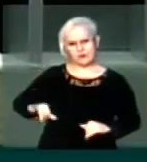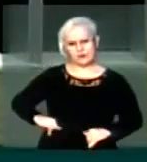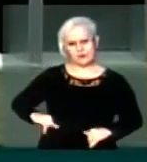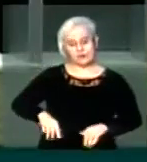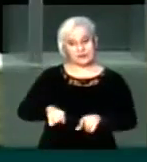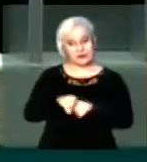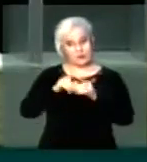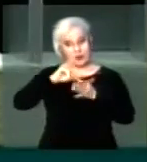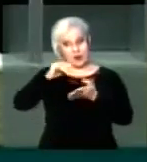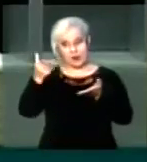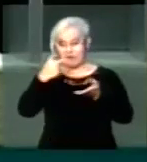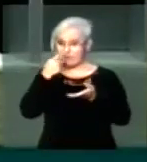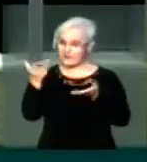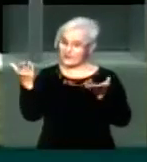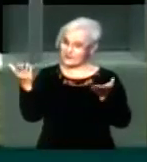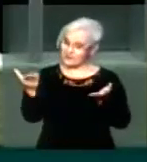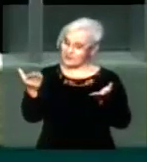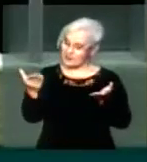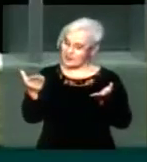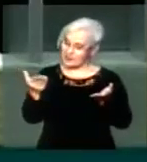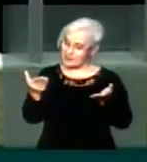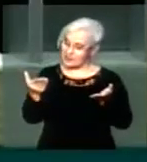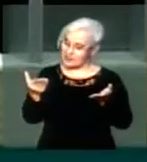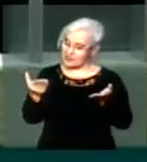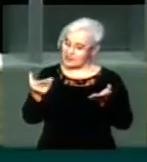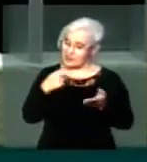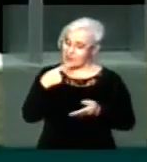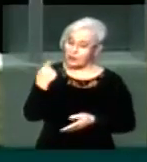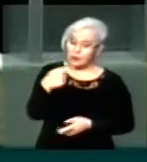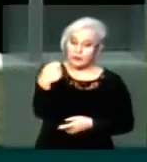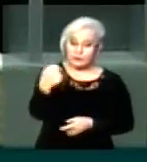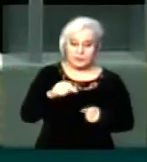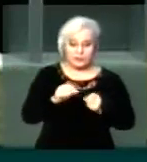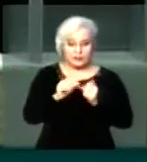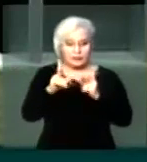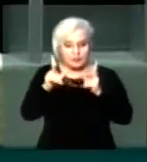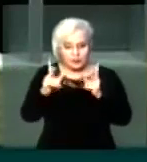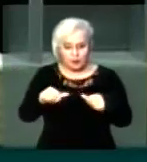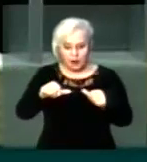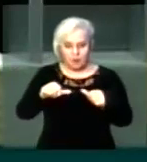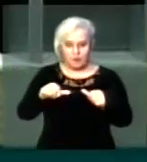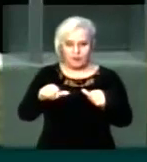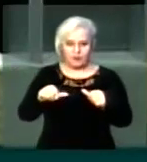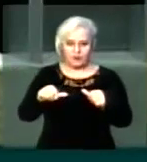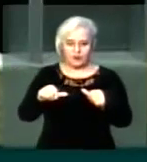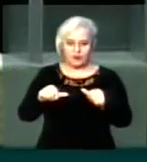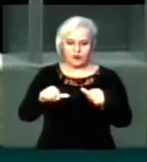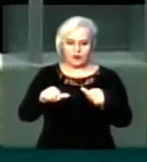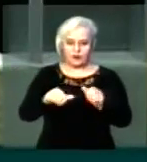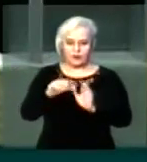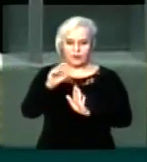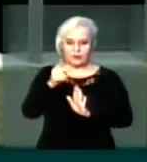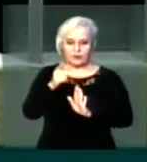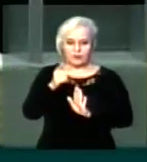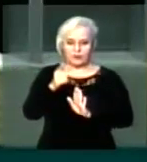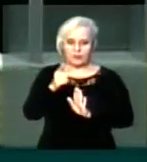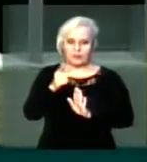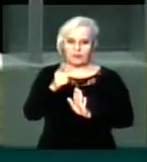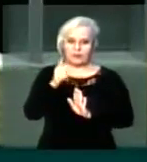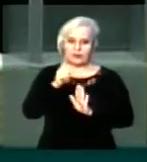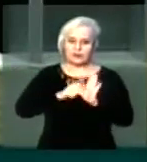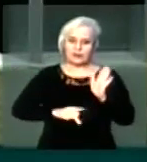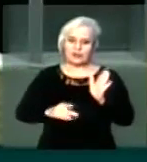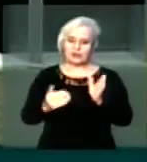fala de V. Exª, dizer que nós temos que fazer esse mesmo trabalho no Código de Processo Penal. A população